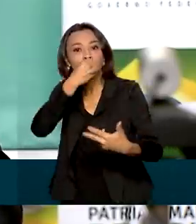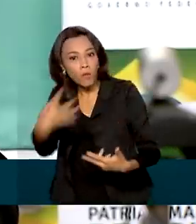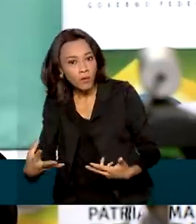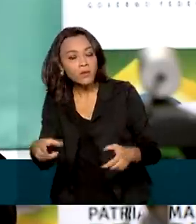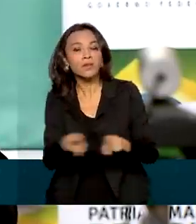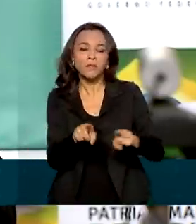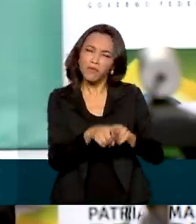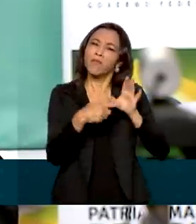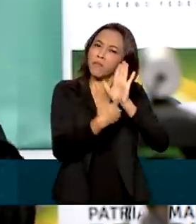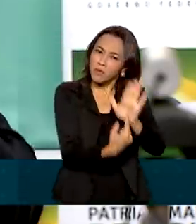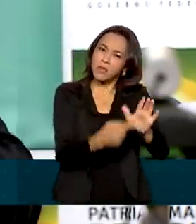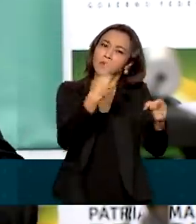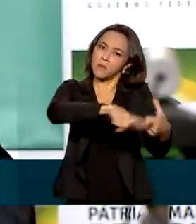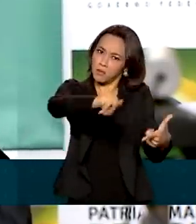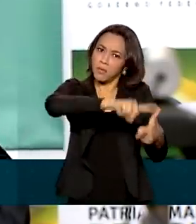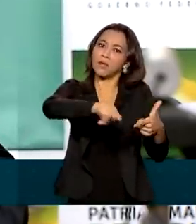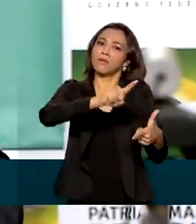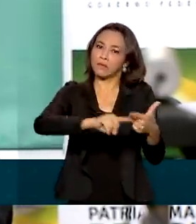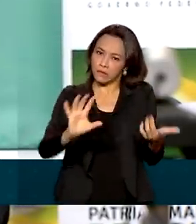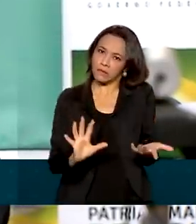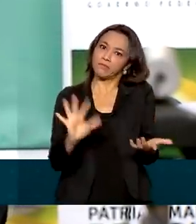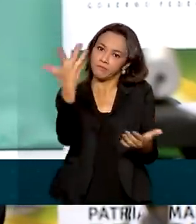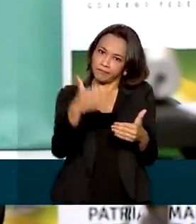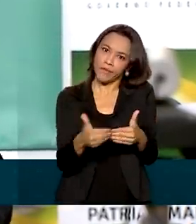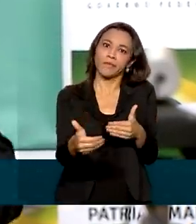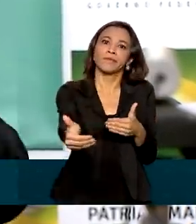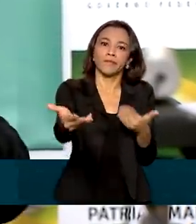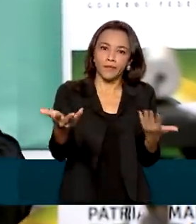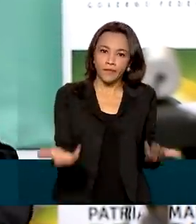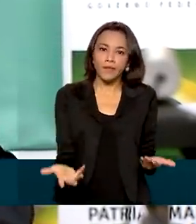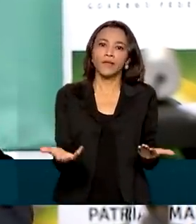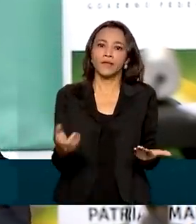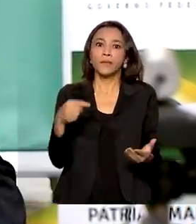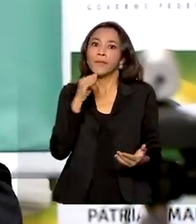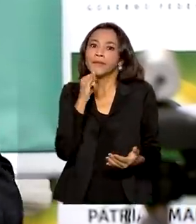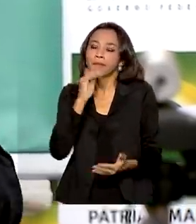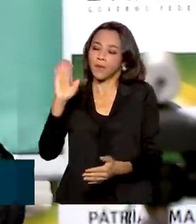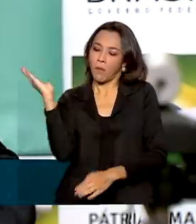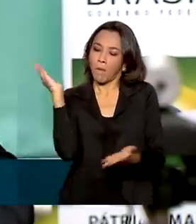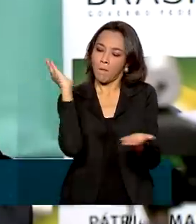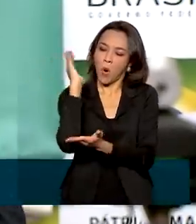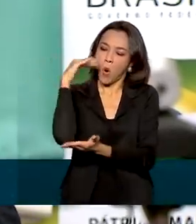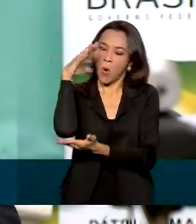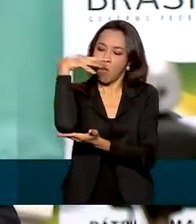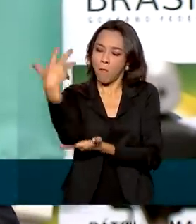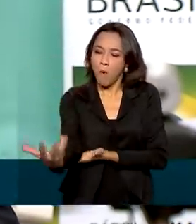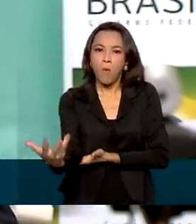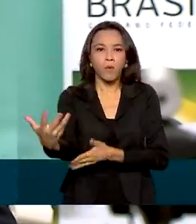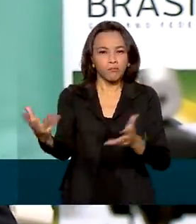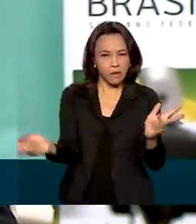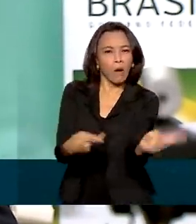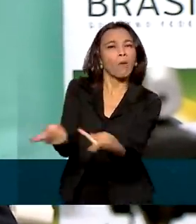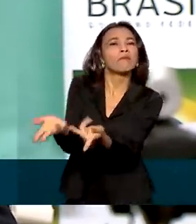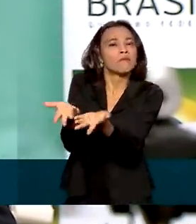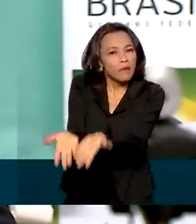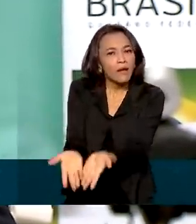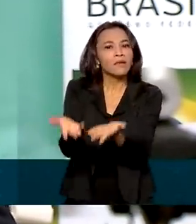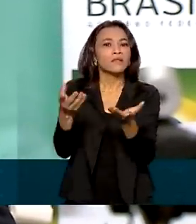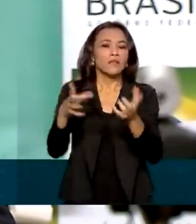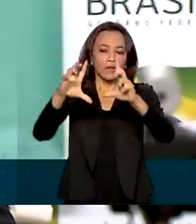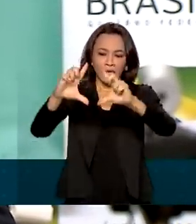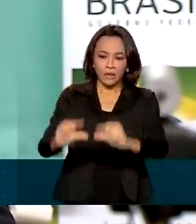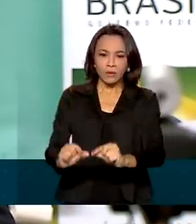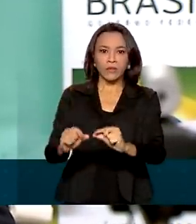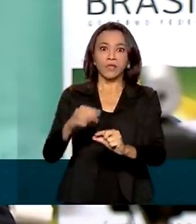vamos mostrar os problemas, problemas que estamos enfrentando. O problema do desmatamento, que embora com essa alegre redução de